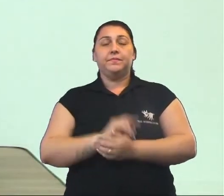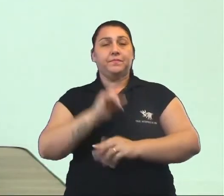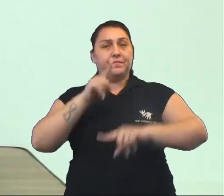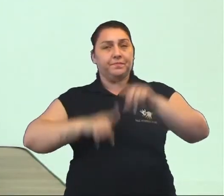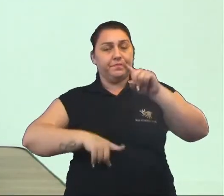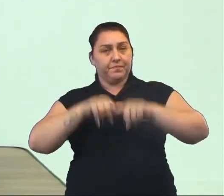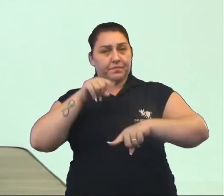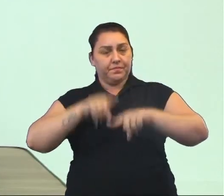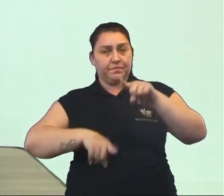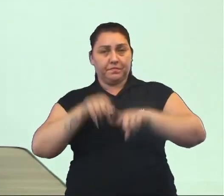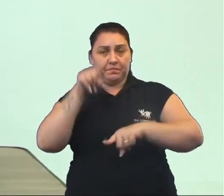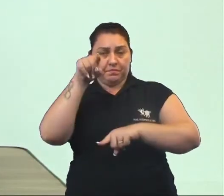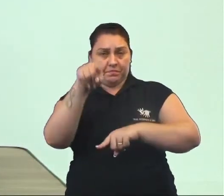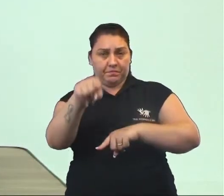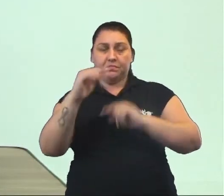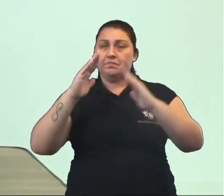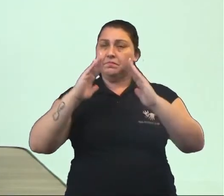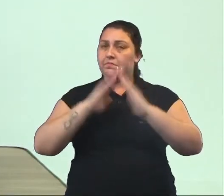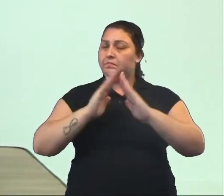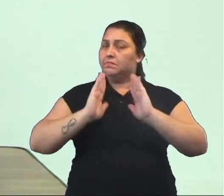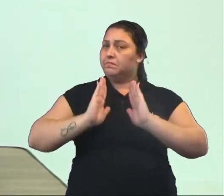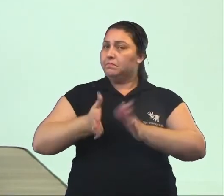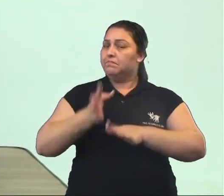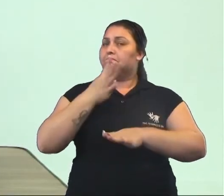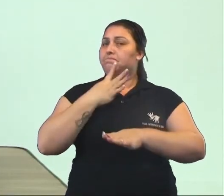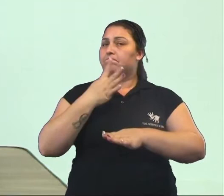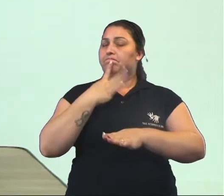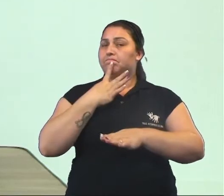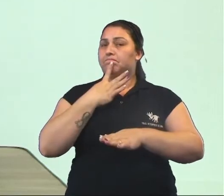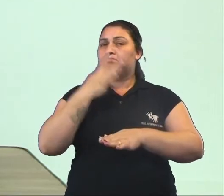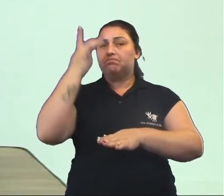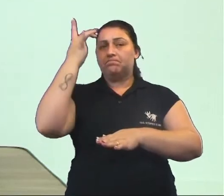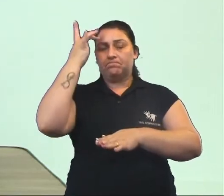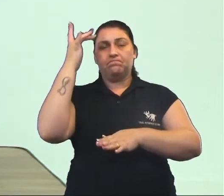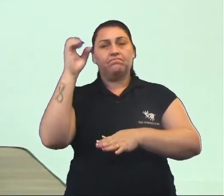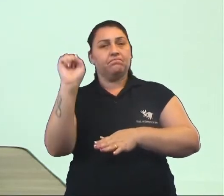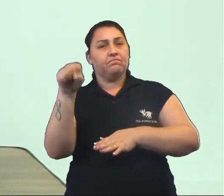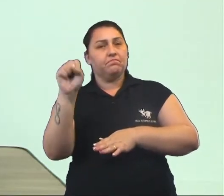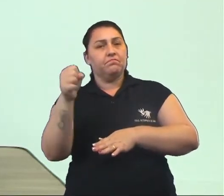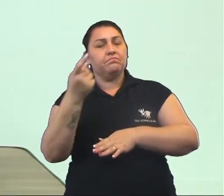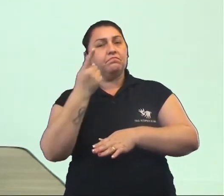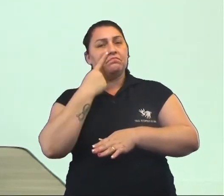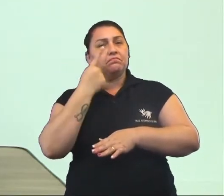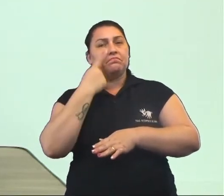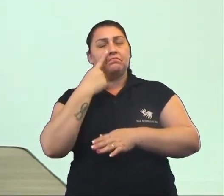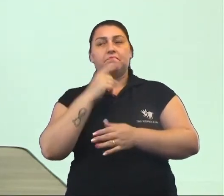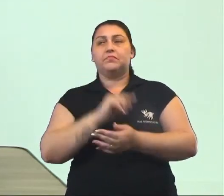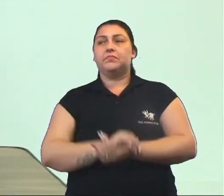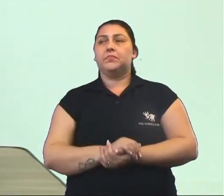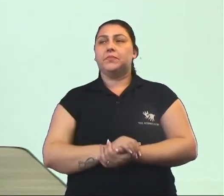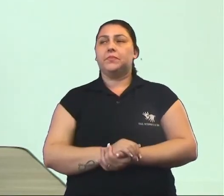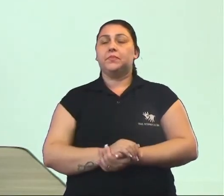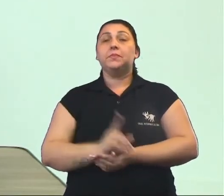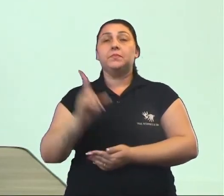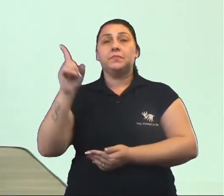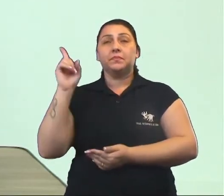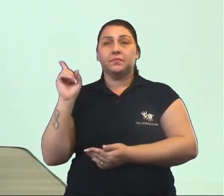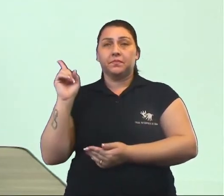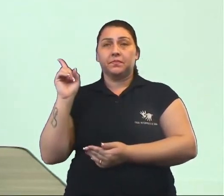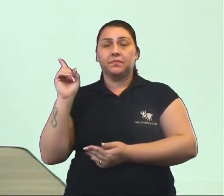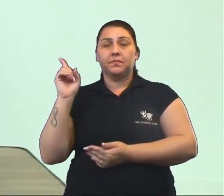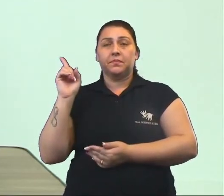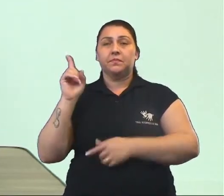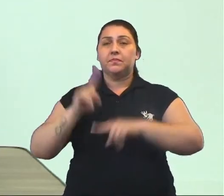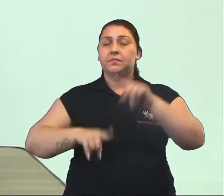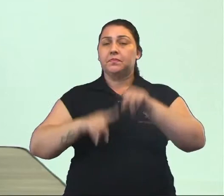objetos que vocês aí de casa já conhecem? Eu acho que sim. Vamos lá. Olha o primeiro objeto